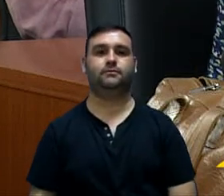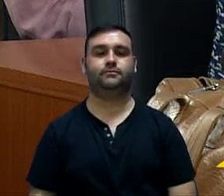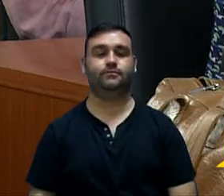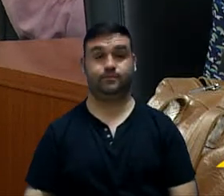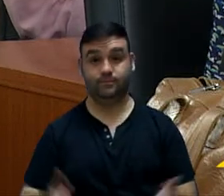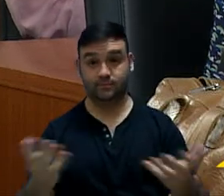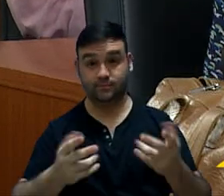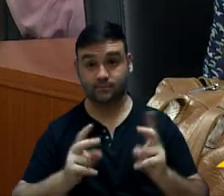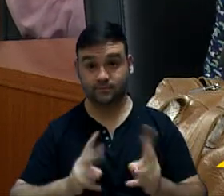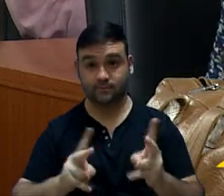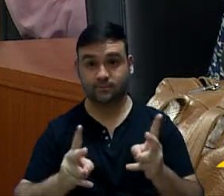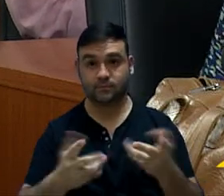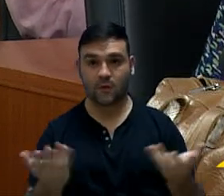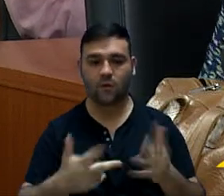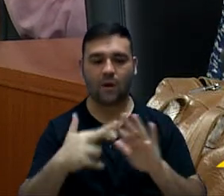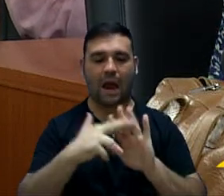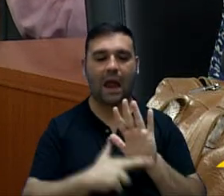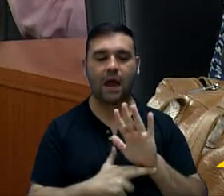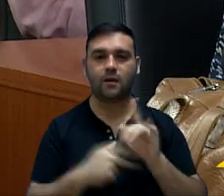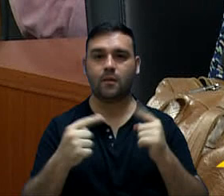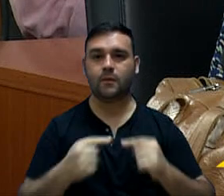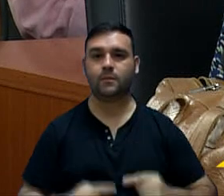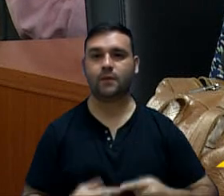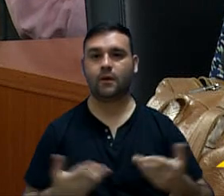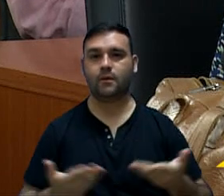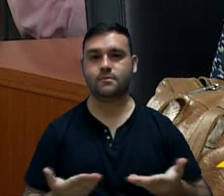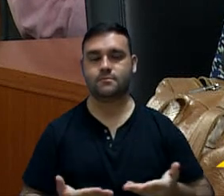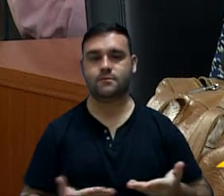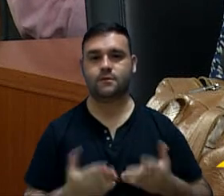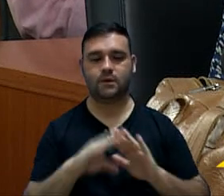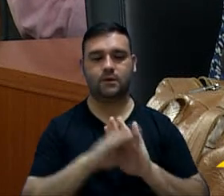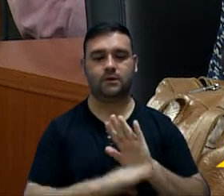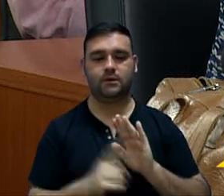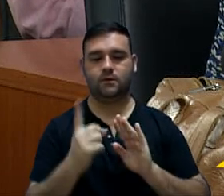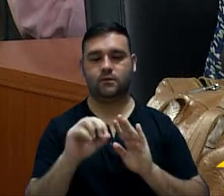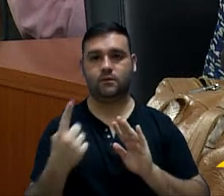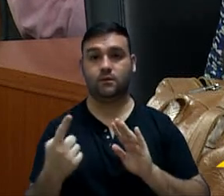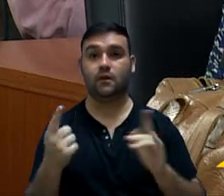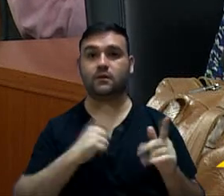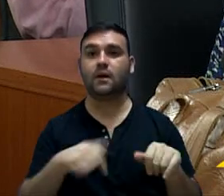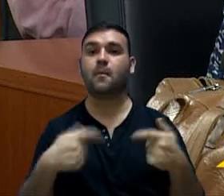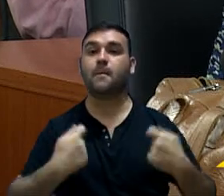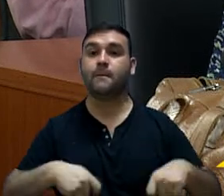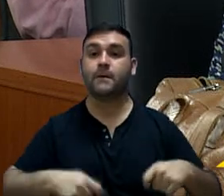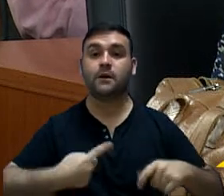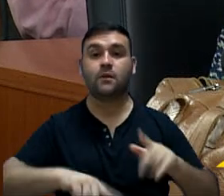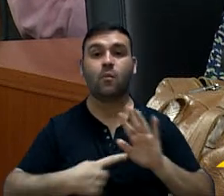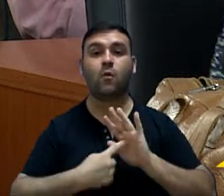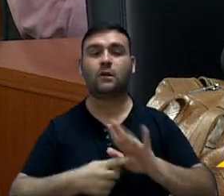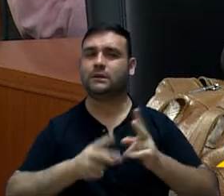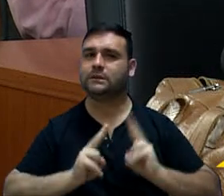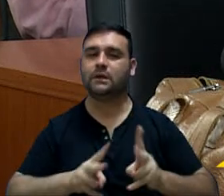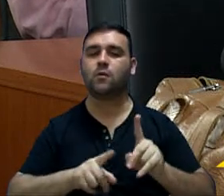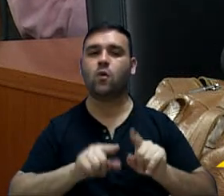Bom, uma outra regra estabelecida na Lei 101 é que nós devemos apresentar,